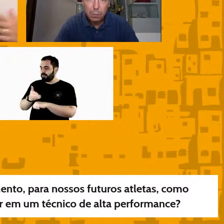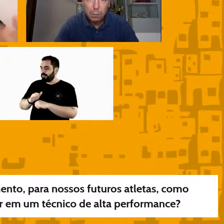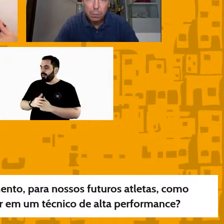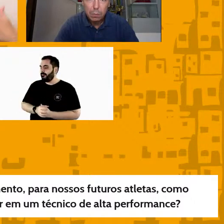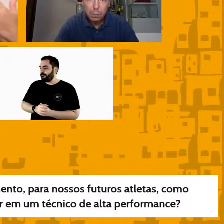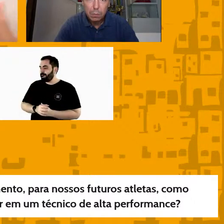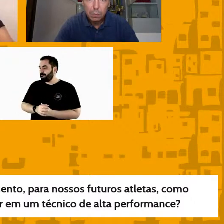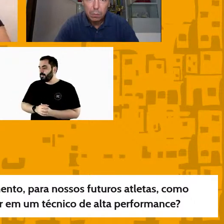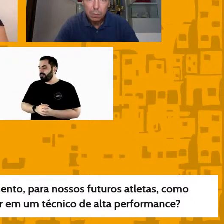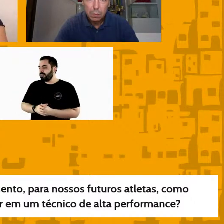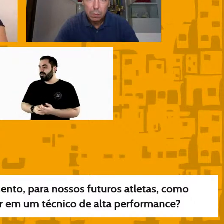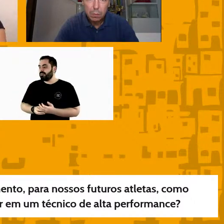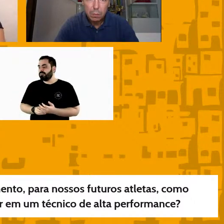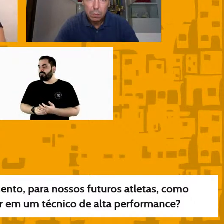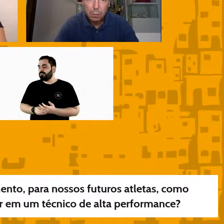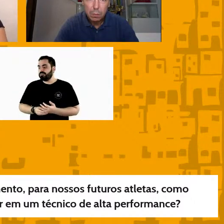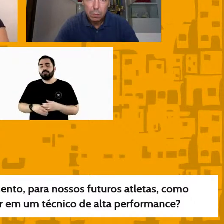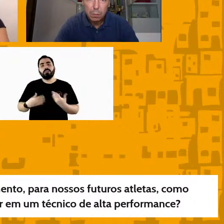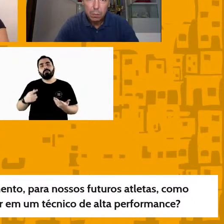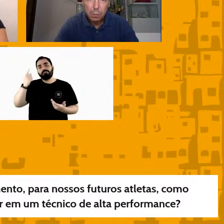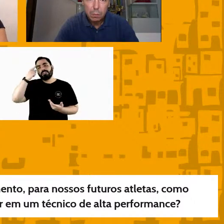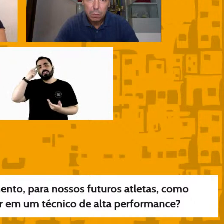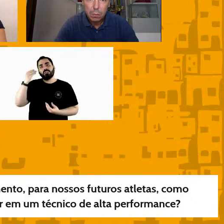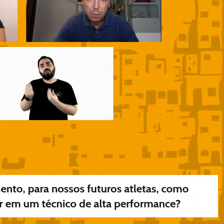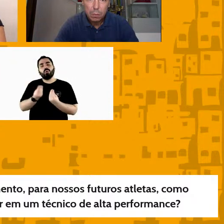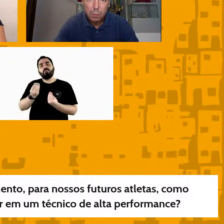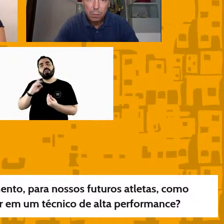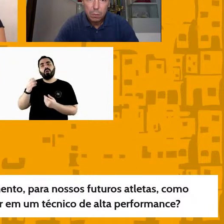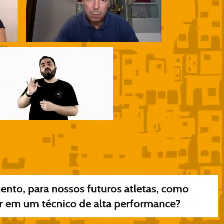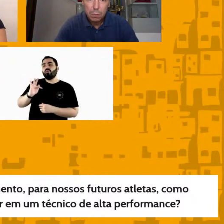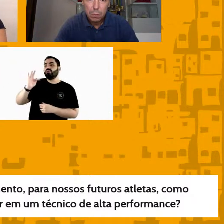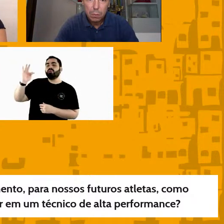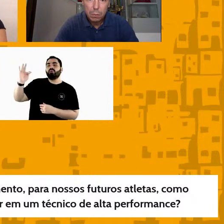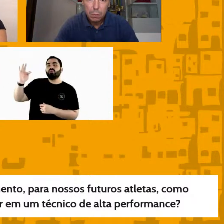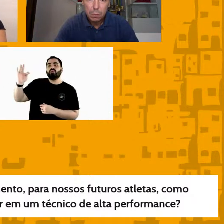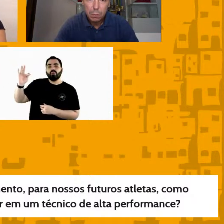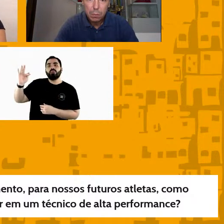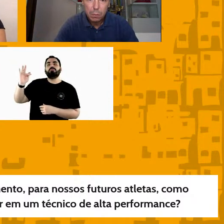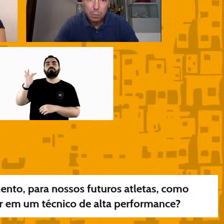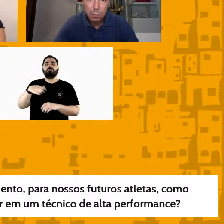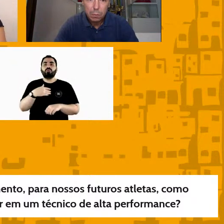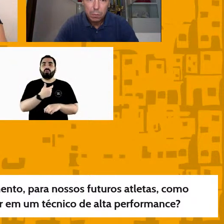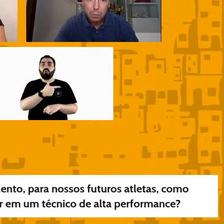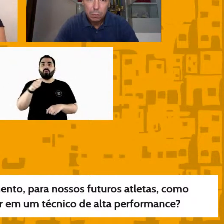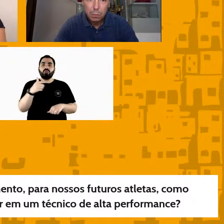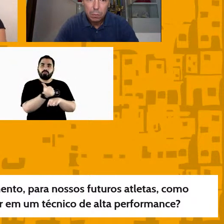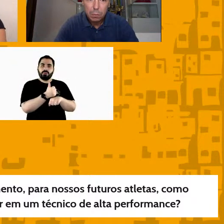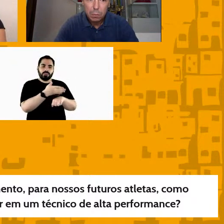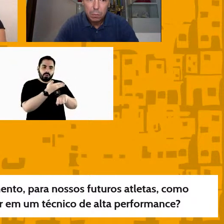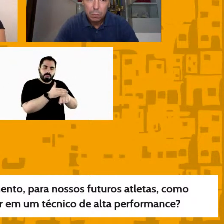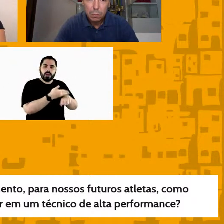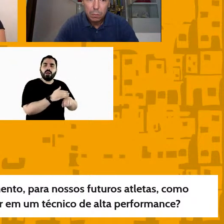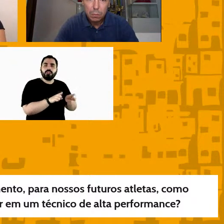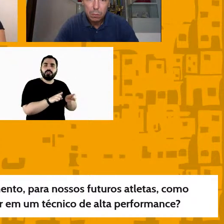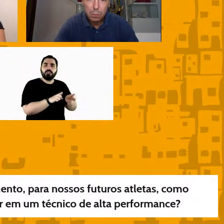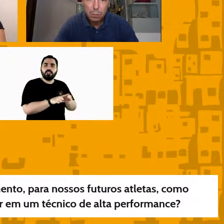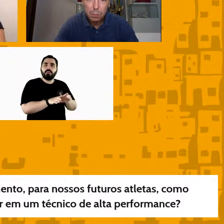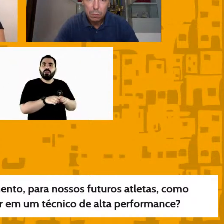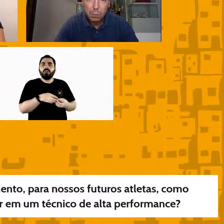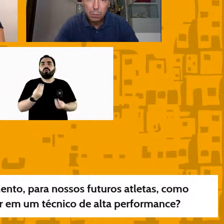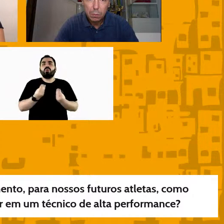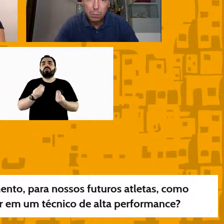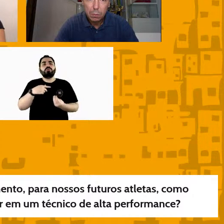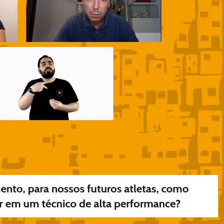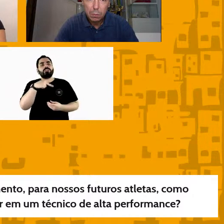futuros treinadores que desejam chegar no lugar que vocês chegaram ser um treinador de alta performance o que vocês diriam para esses treinadores quais